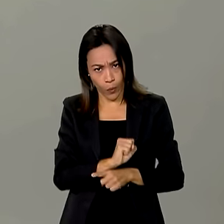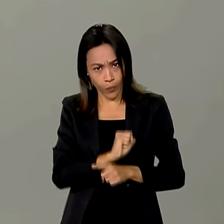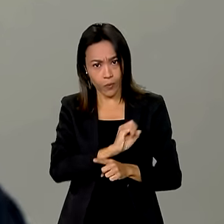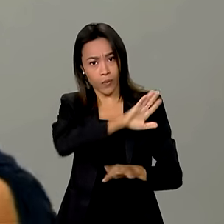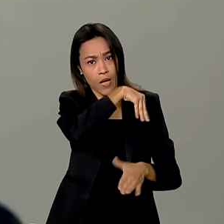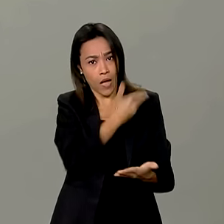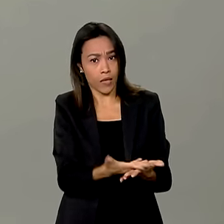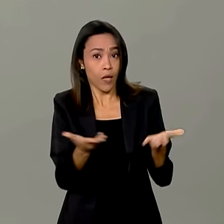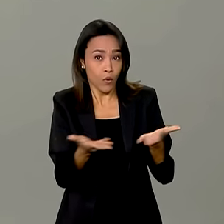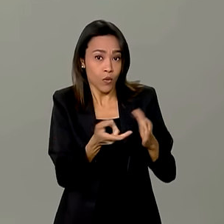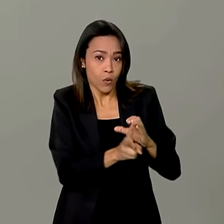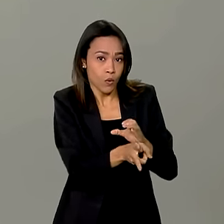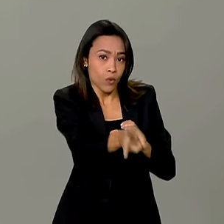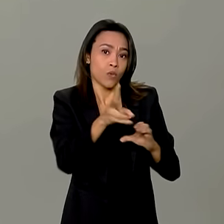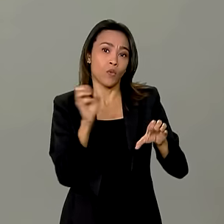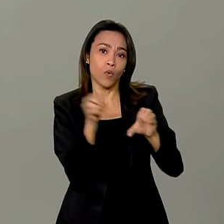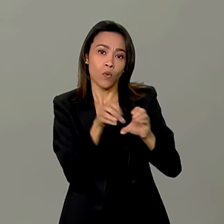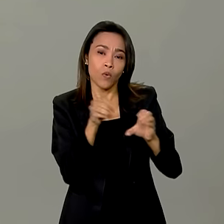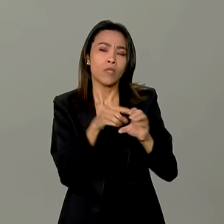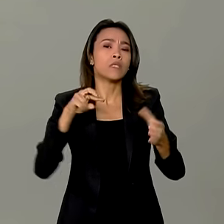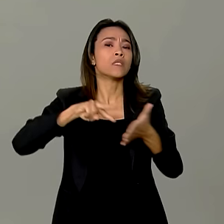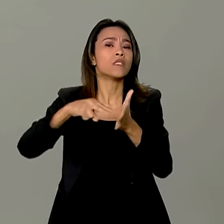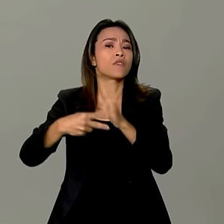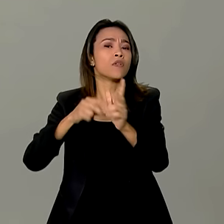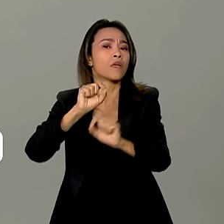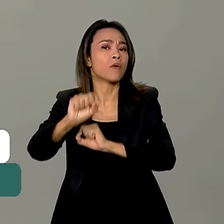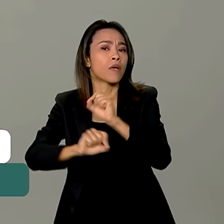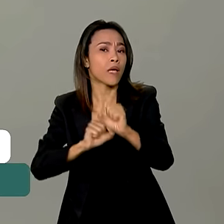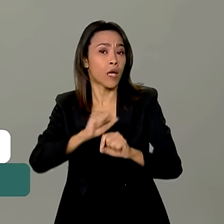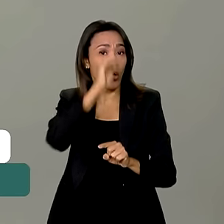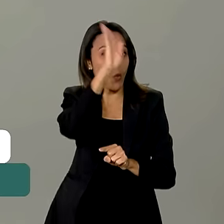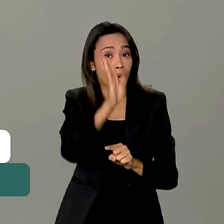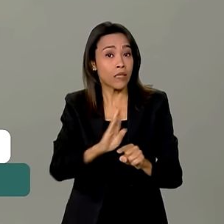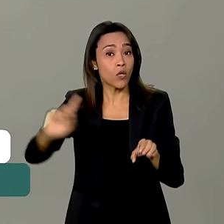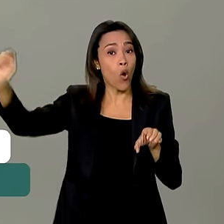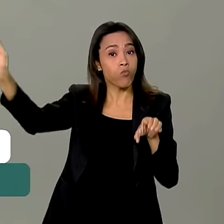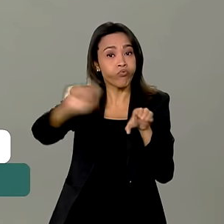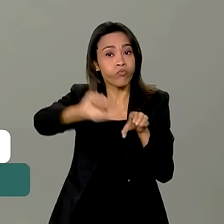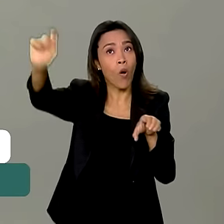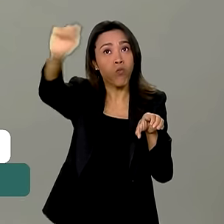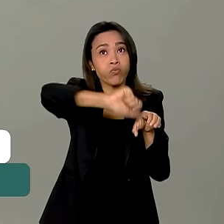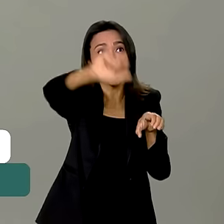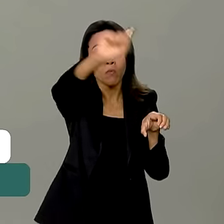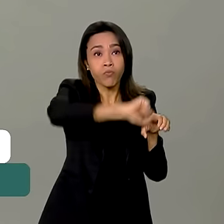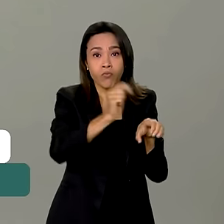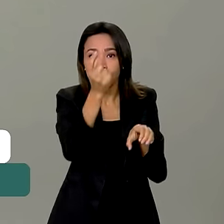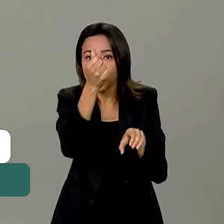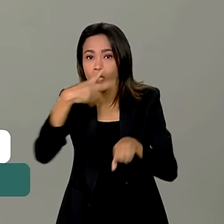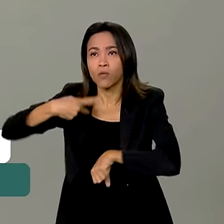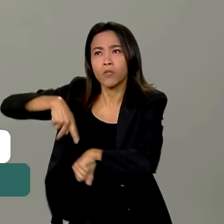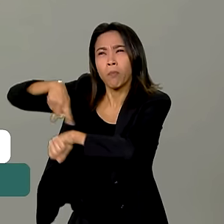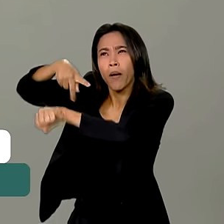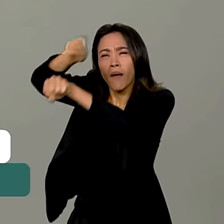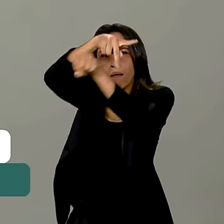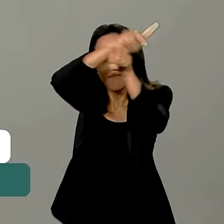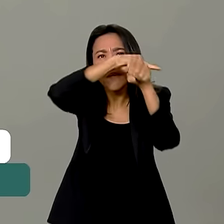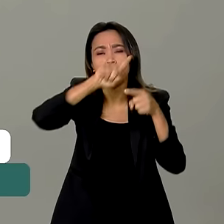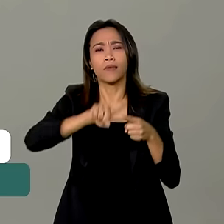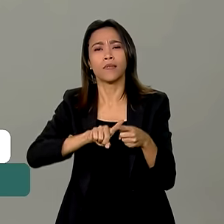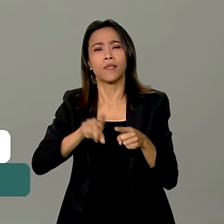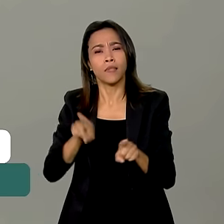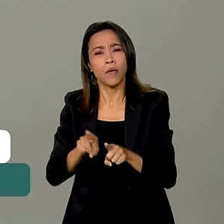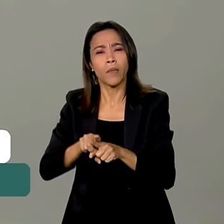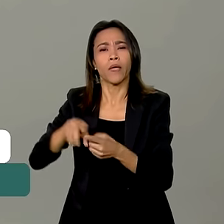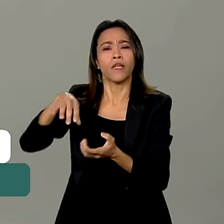hoje. O que significa isso? O Brasil está recebendo doações de países, de instituições,